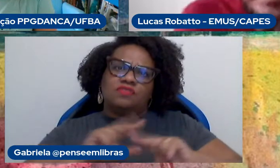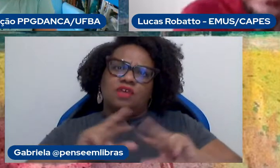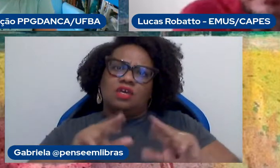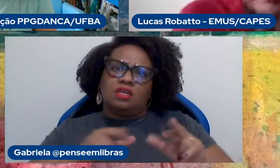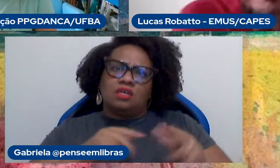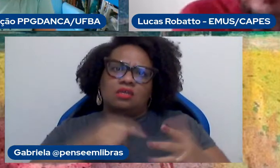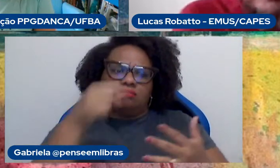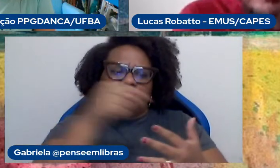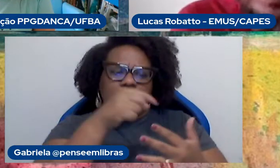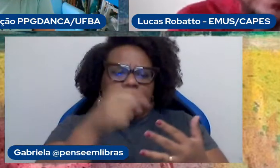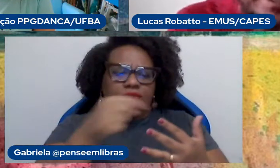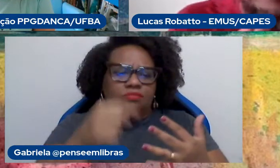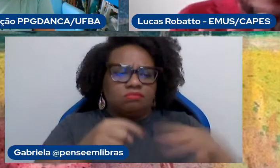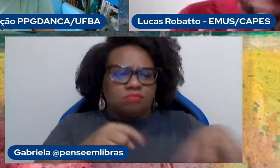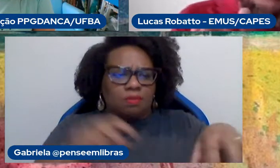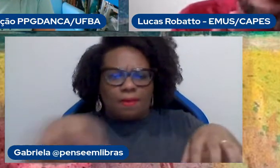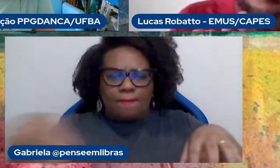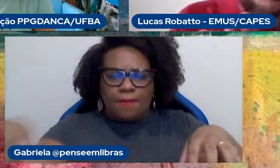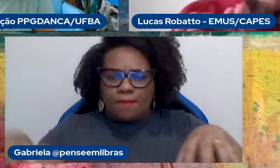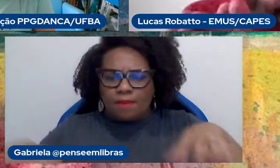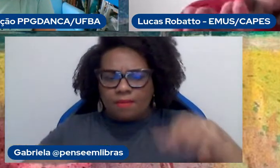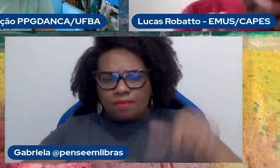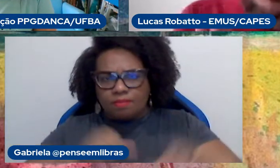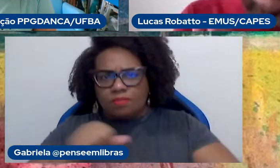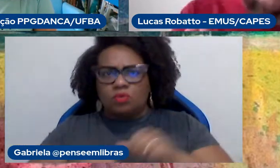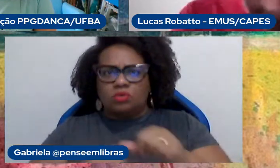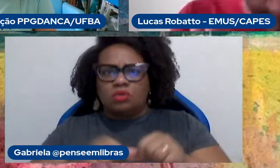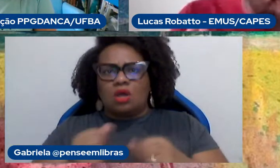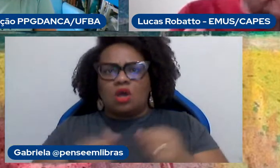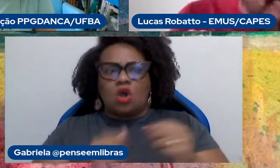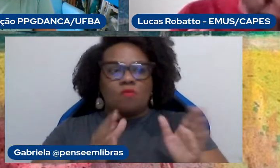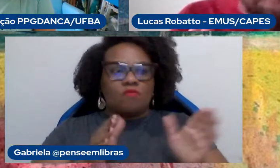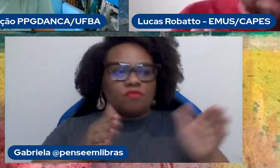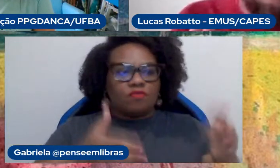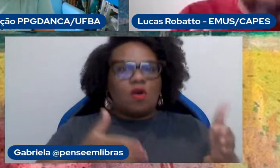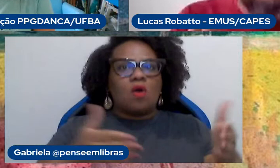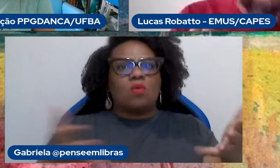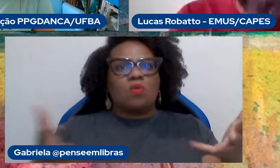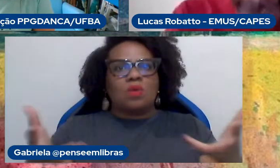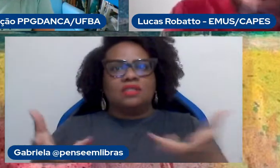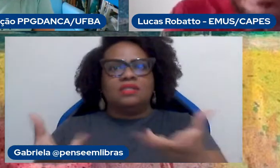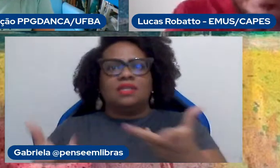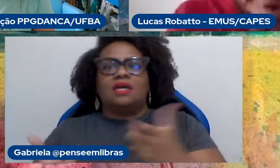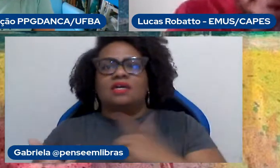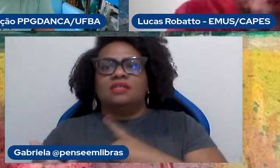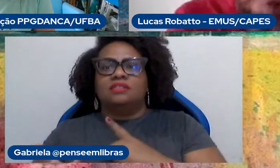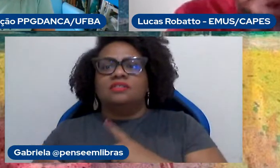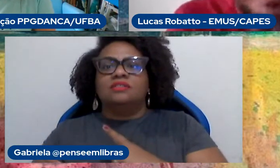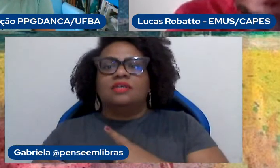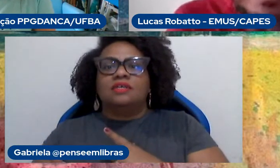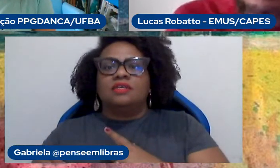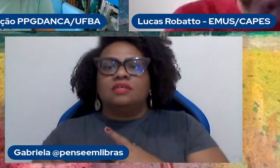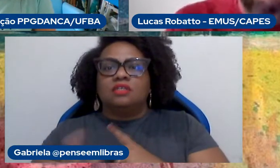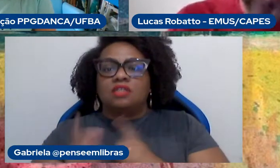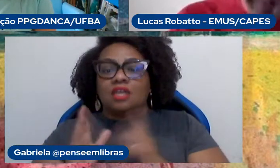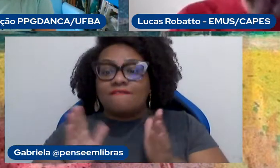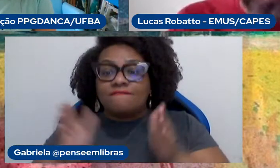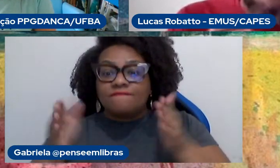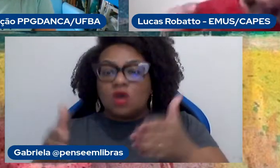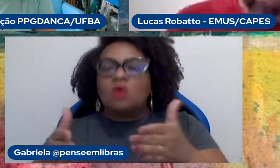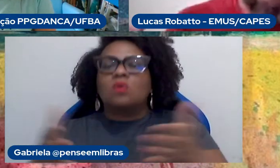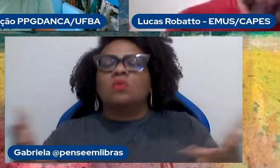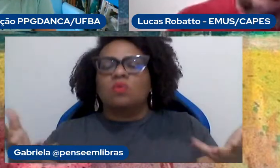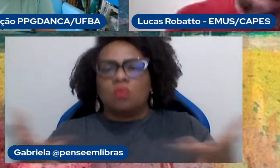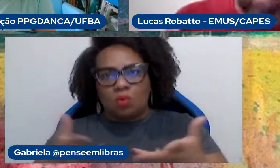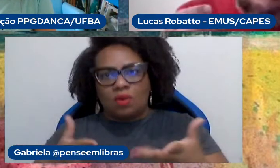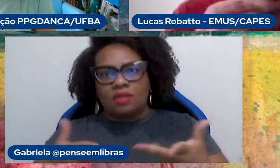internacionalização como foco de qualidade, mas poder ter interiorização como foco de qualidade ou ensino como foco de qualidade do programa,